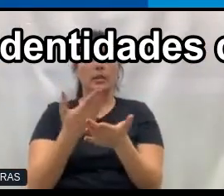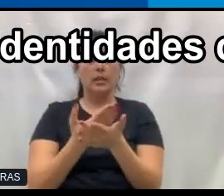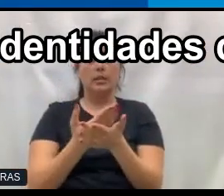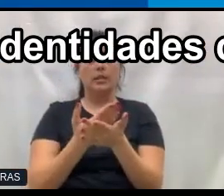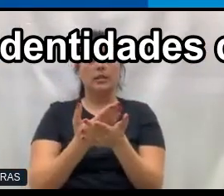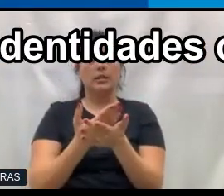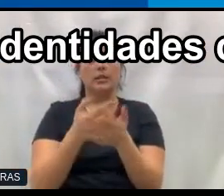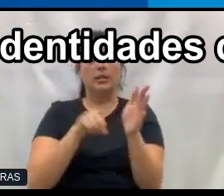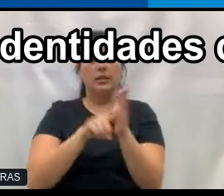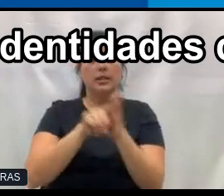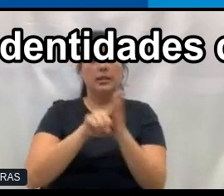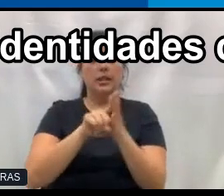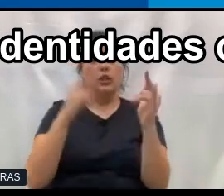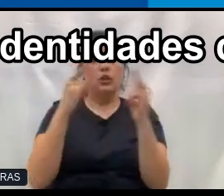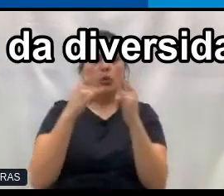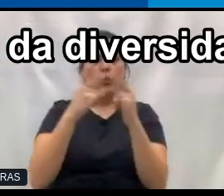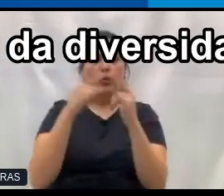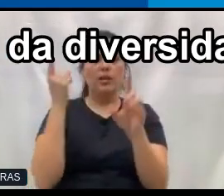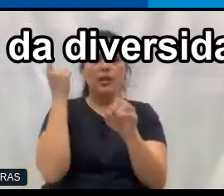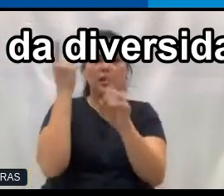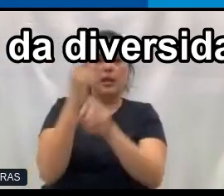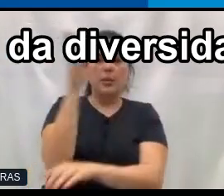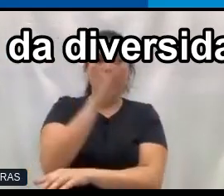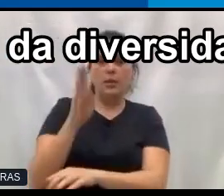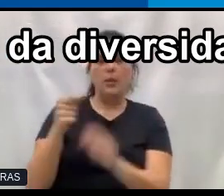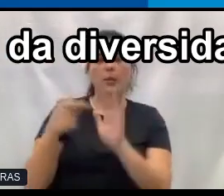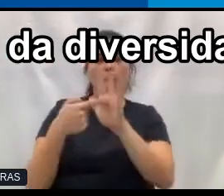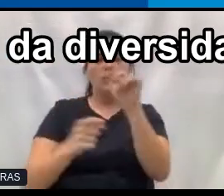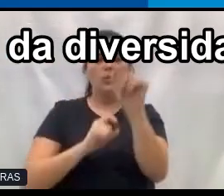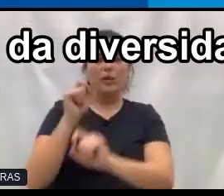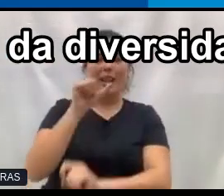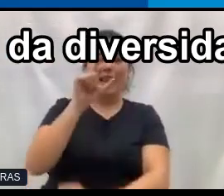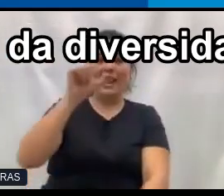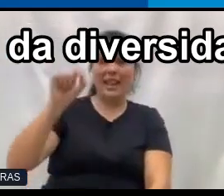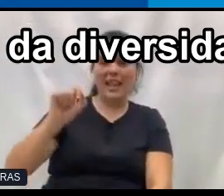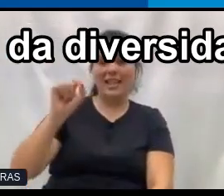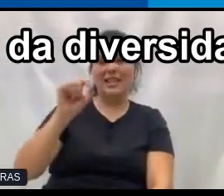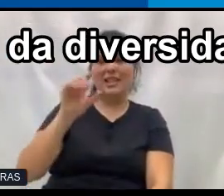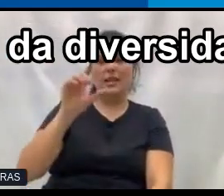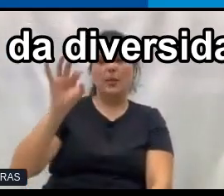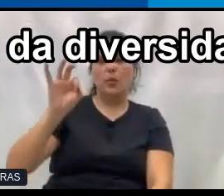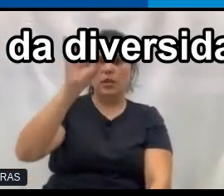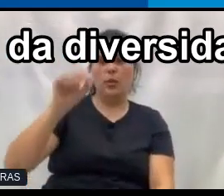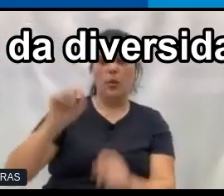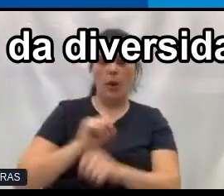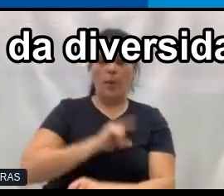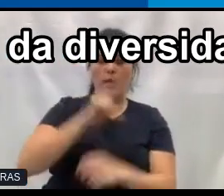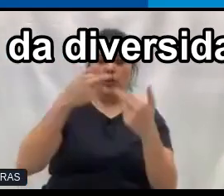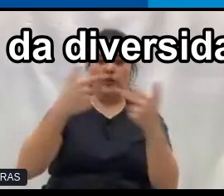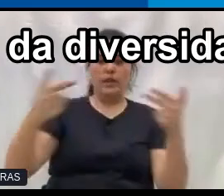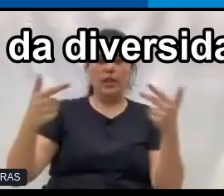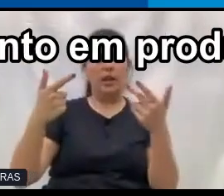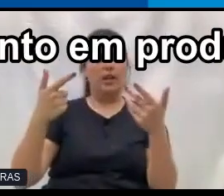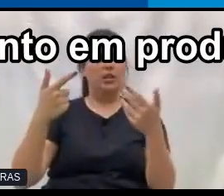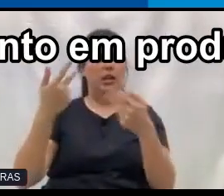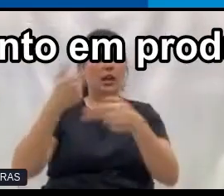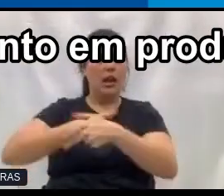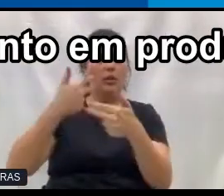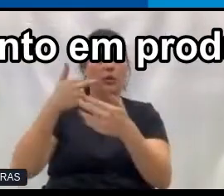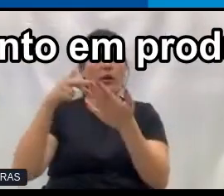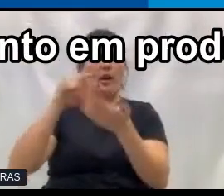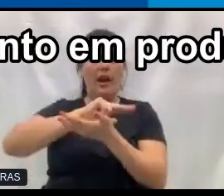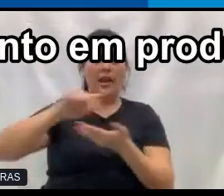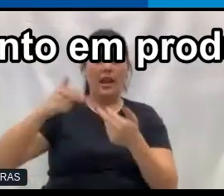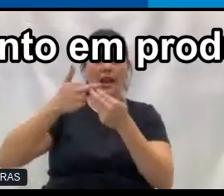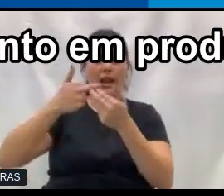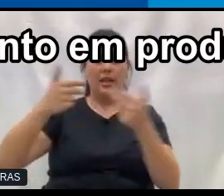do Instituto de Identidades do Brasil trouxe que a cada 10% de aumento da diversidade étnico-racial, a gente traz um